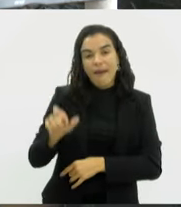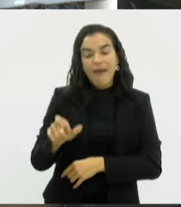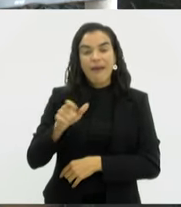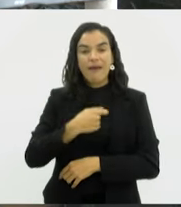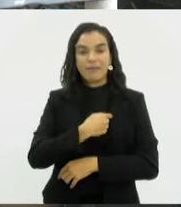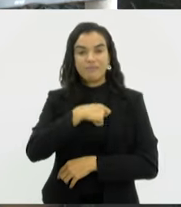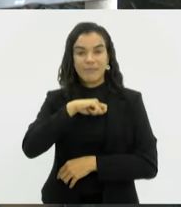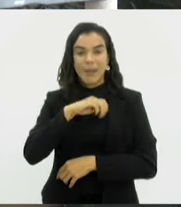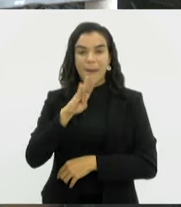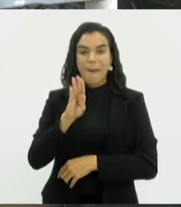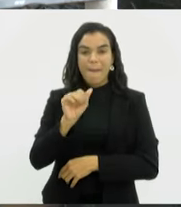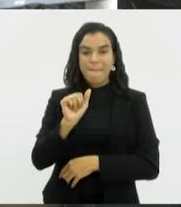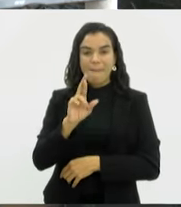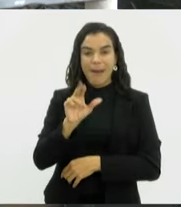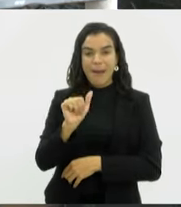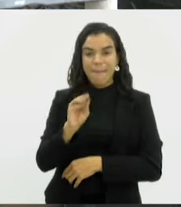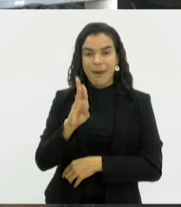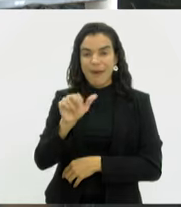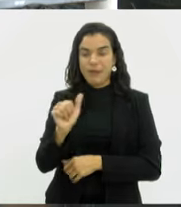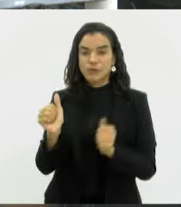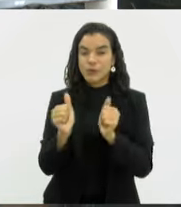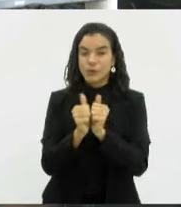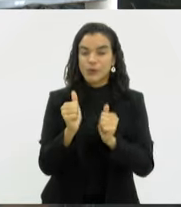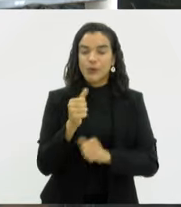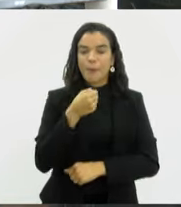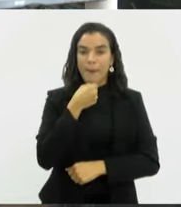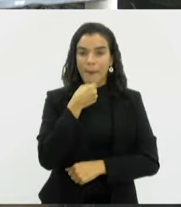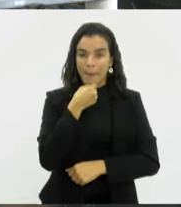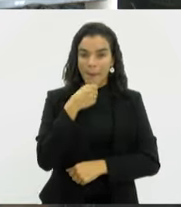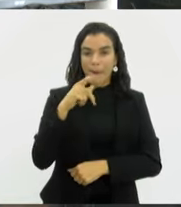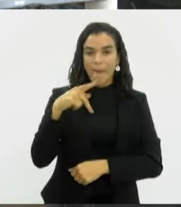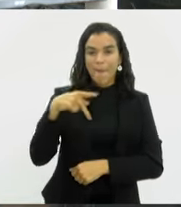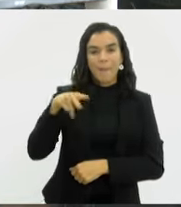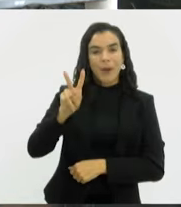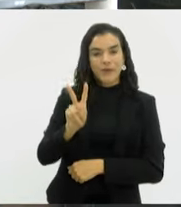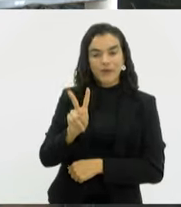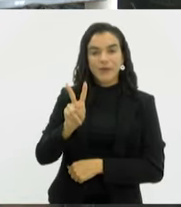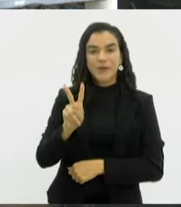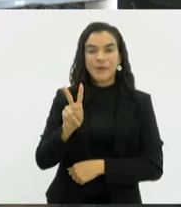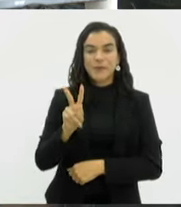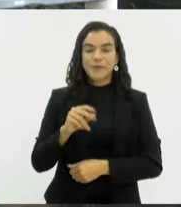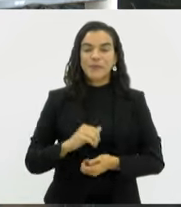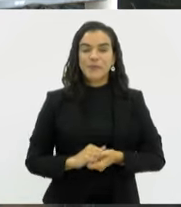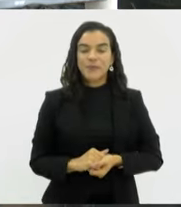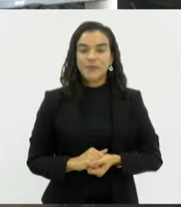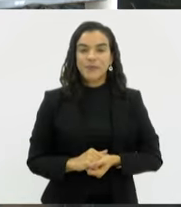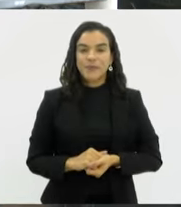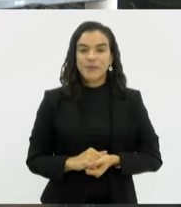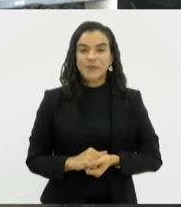Bárbara Rigo, que está ao vivo com o repórter Paulo Vitor Viviani. Muito bom dia para você, Paulo.